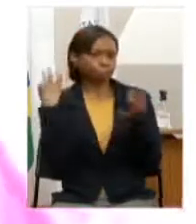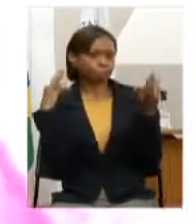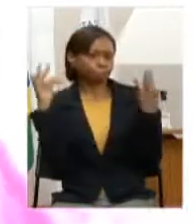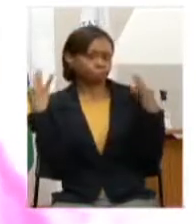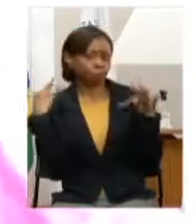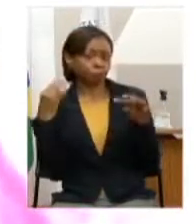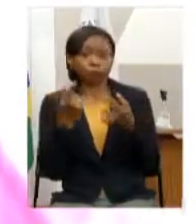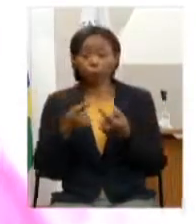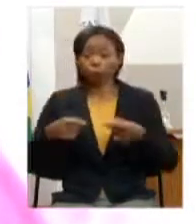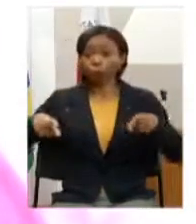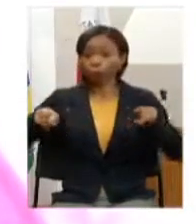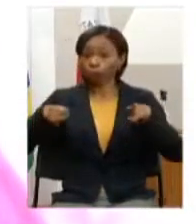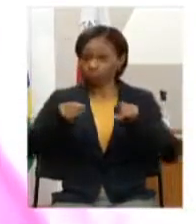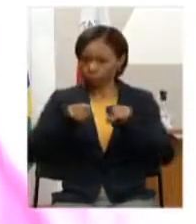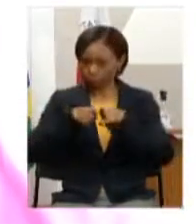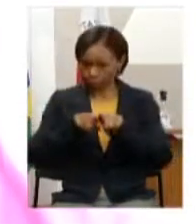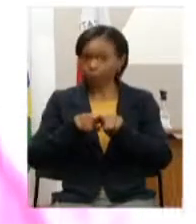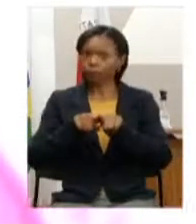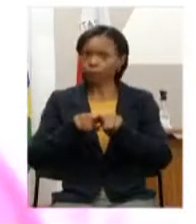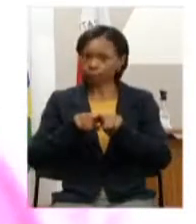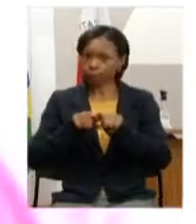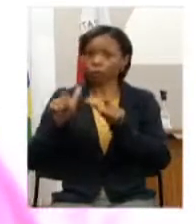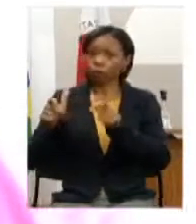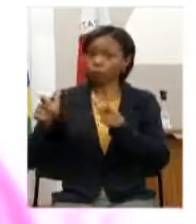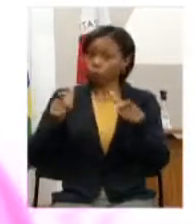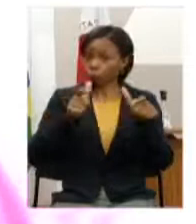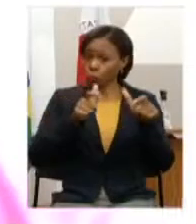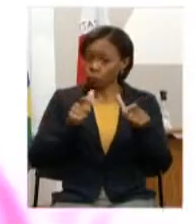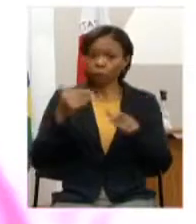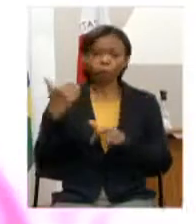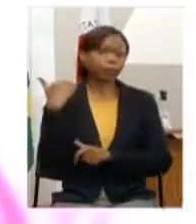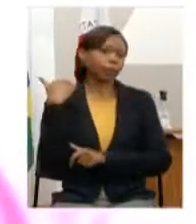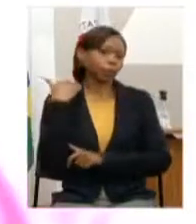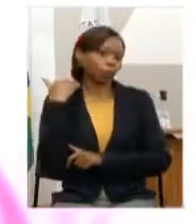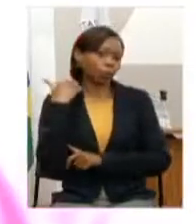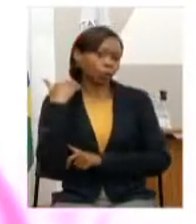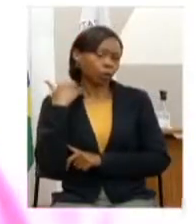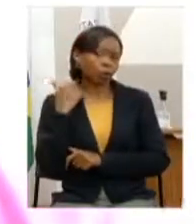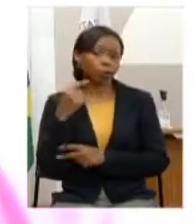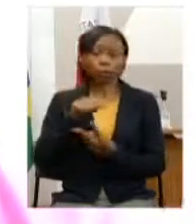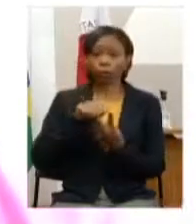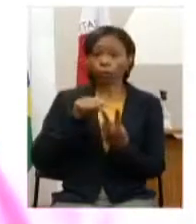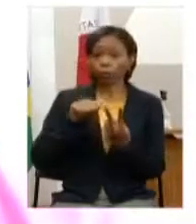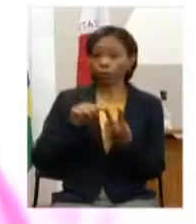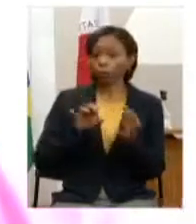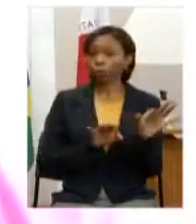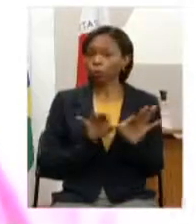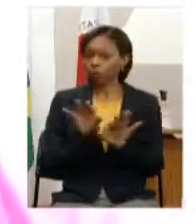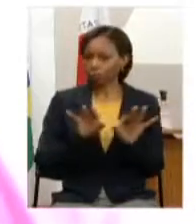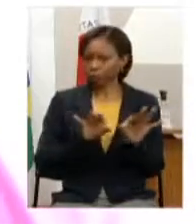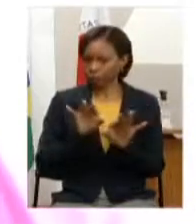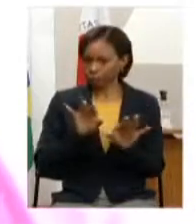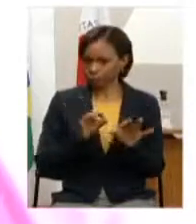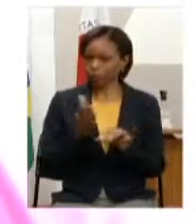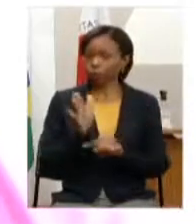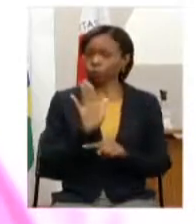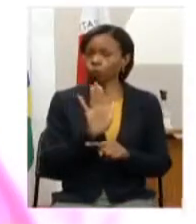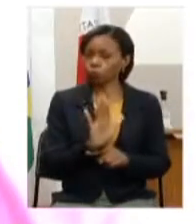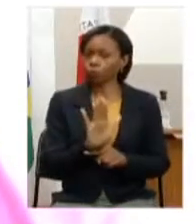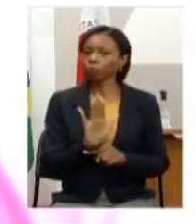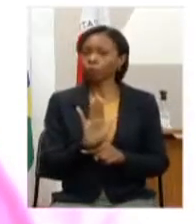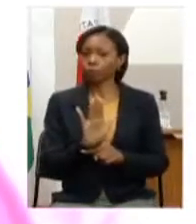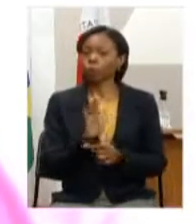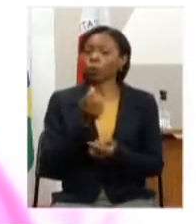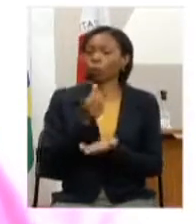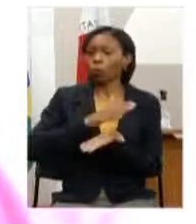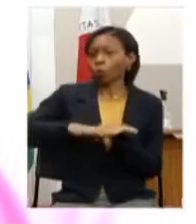parcerias relativa a região intermediária de Juiz de Fora para dois projetos beneficiados com especificação do gasto